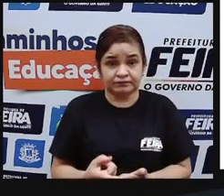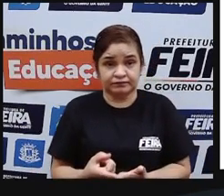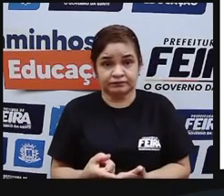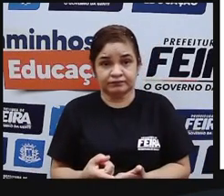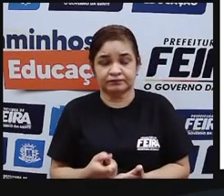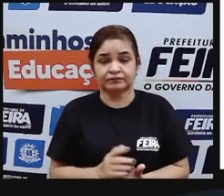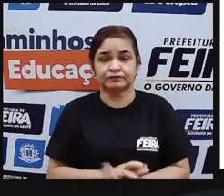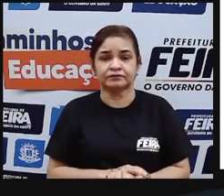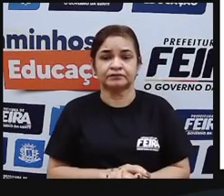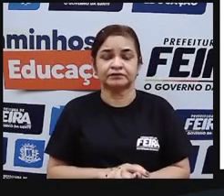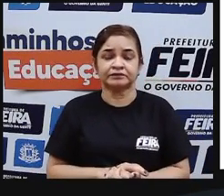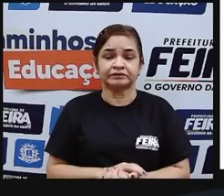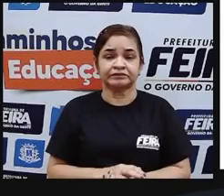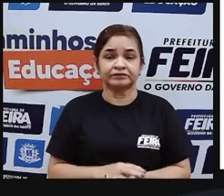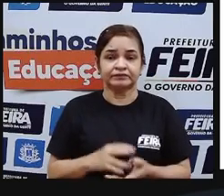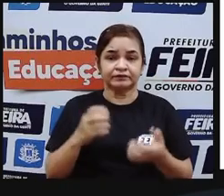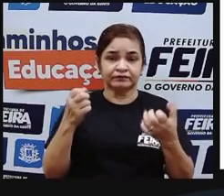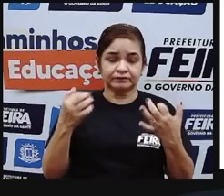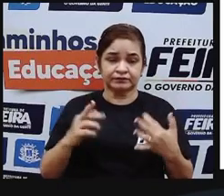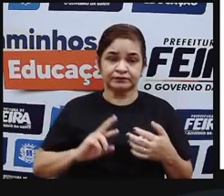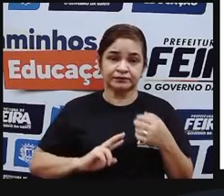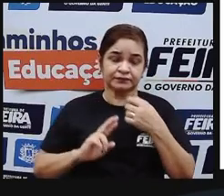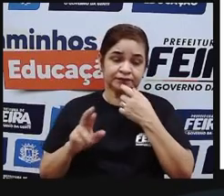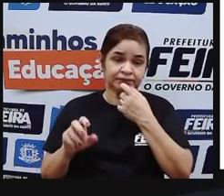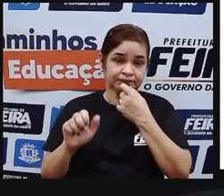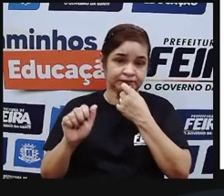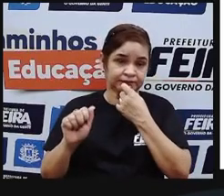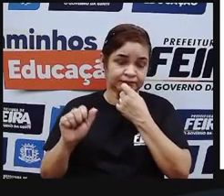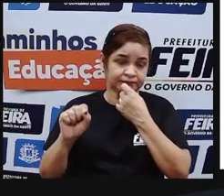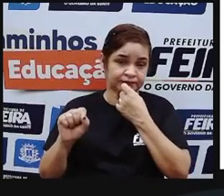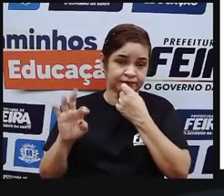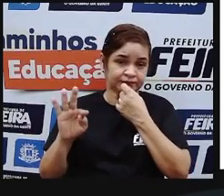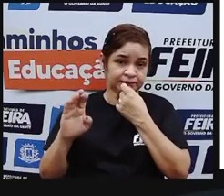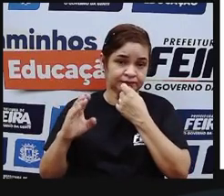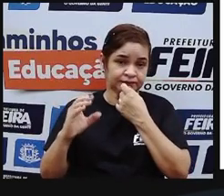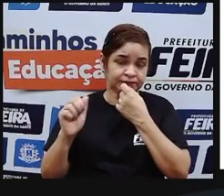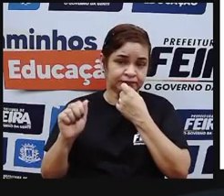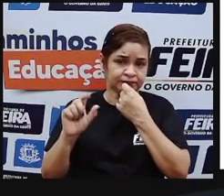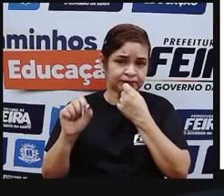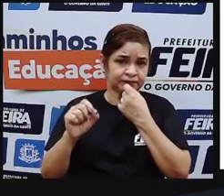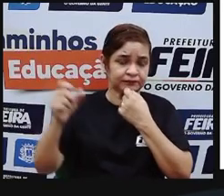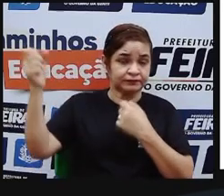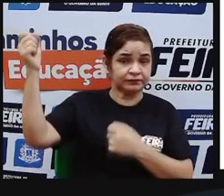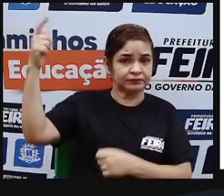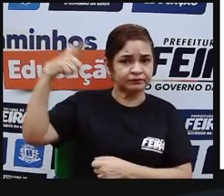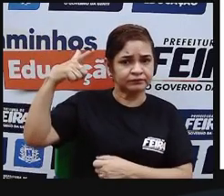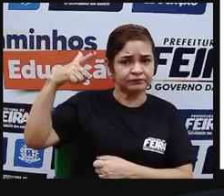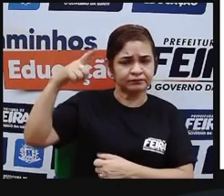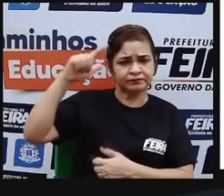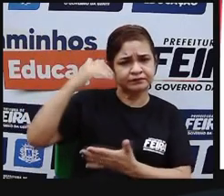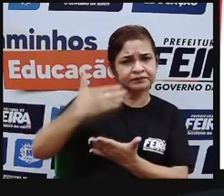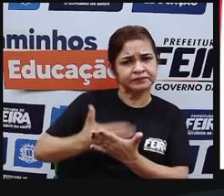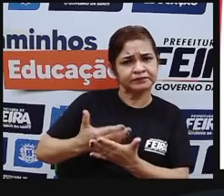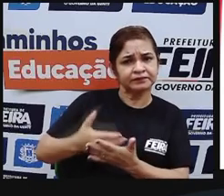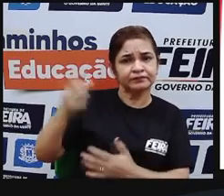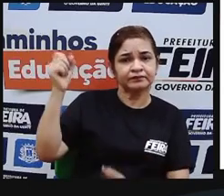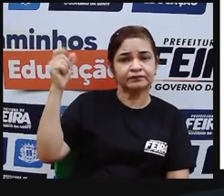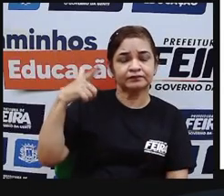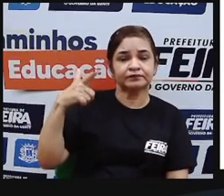como eu falei para vocês na religião asteca a principal divindade era o sol então olha só o que diz o texto